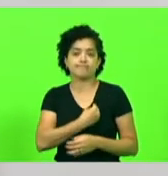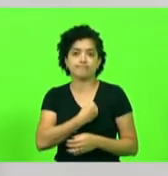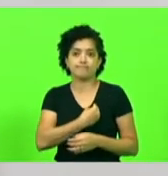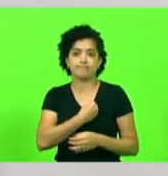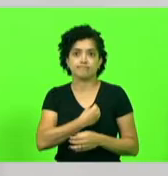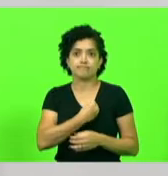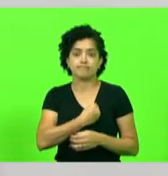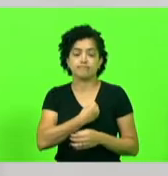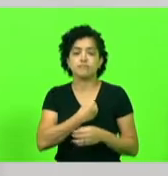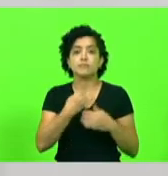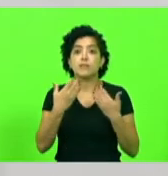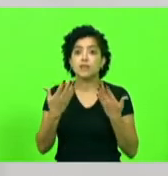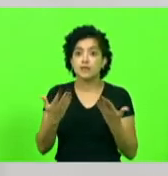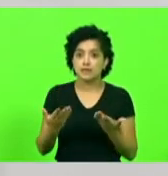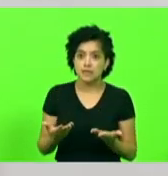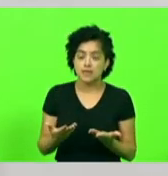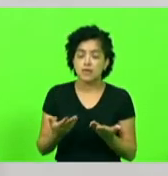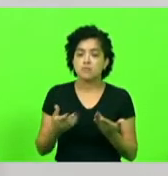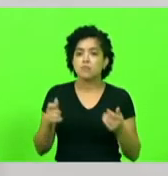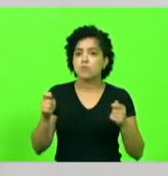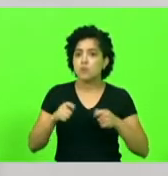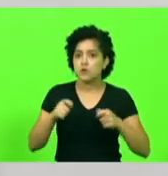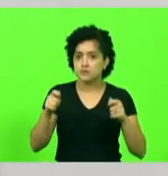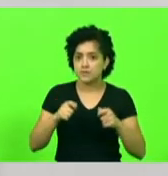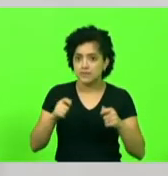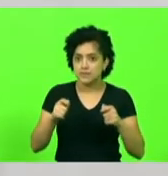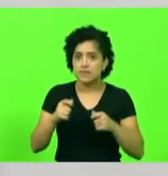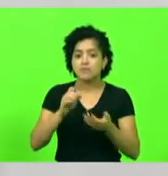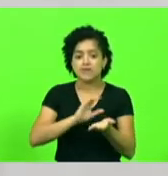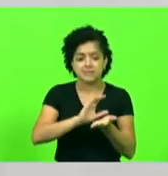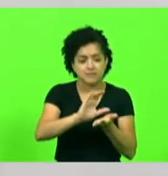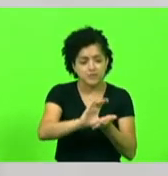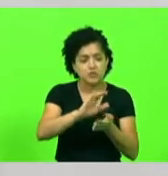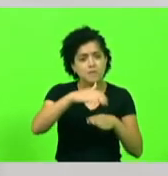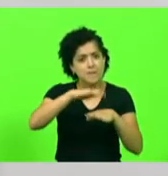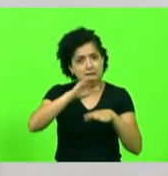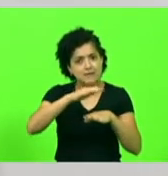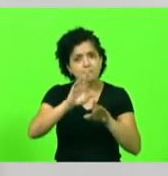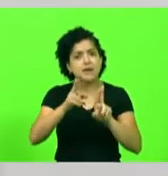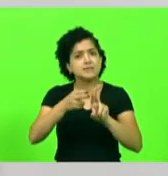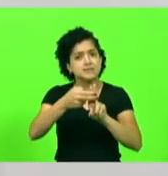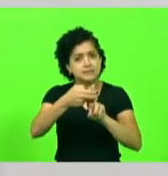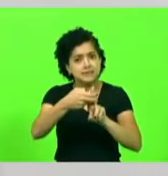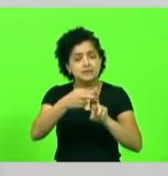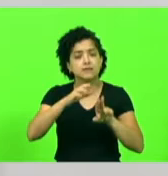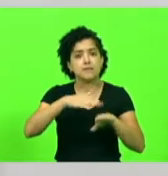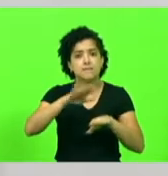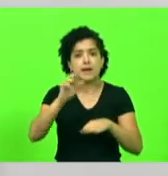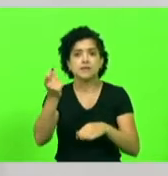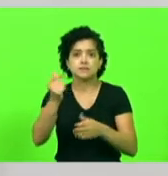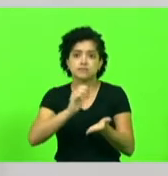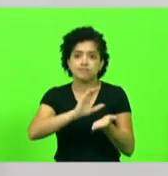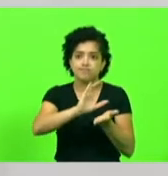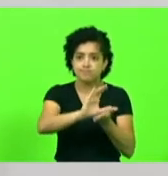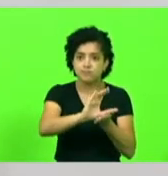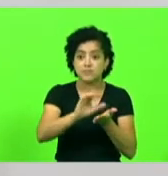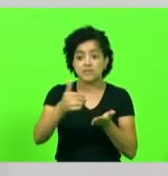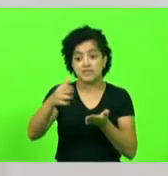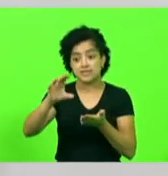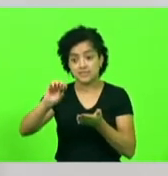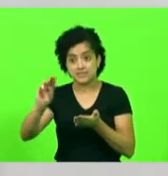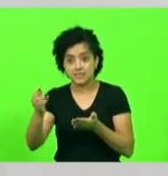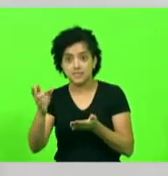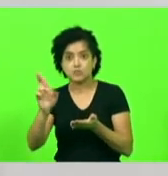E que a gente possa ter mais investimentos no SUS, mais investimentos e que esses 10 milhões